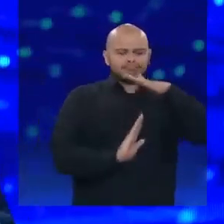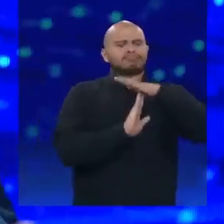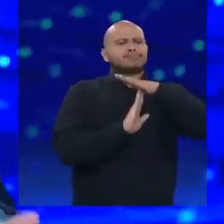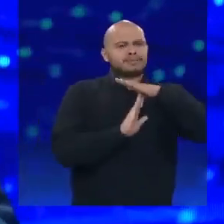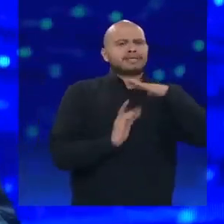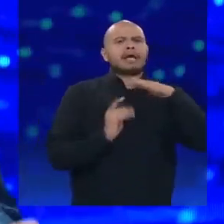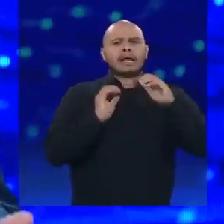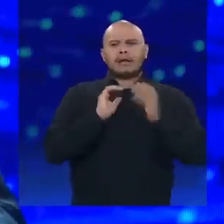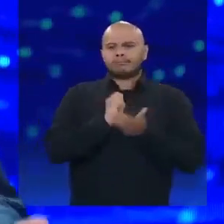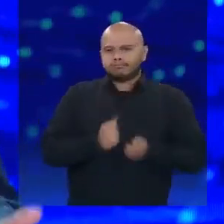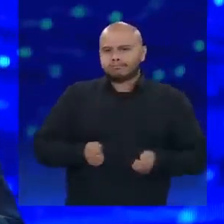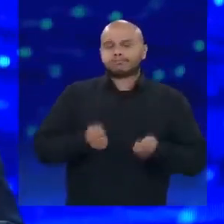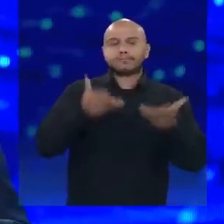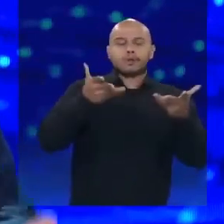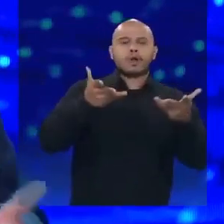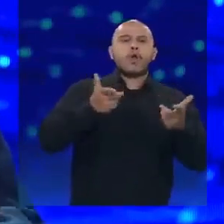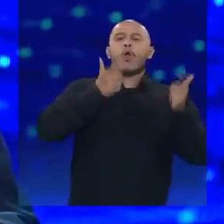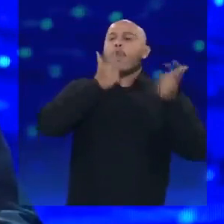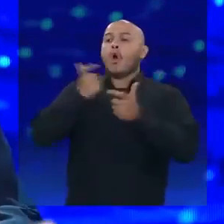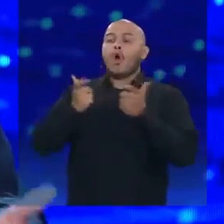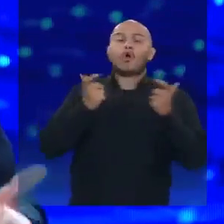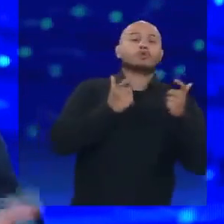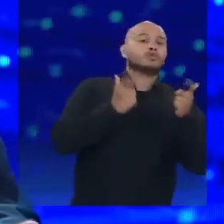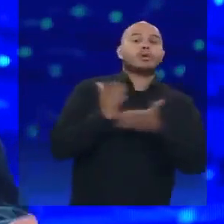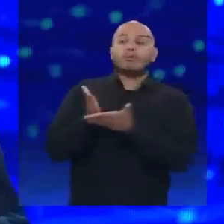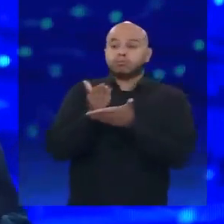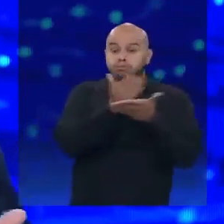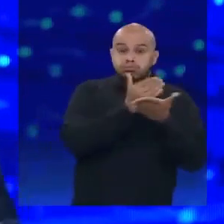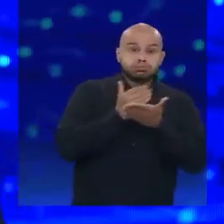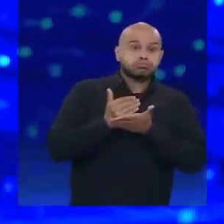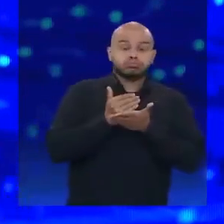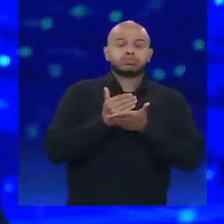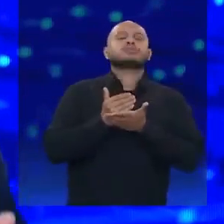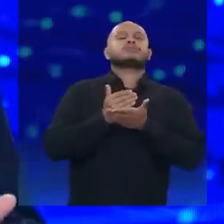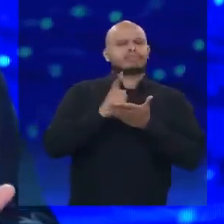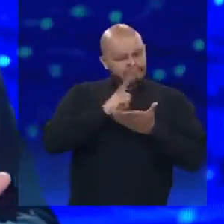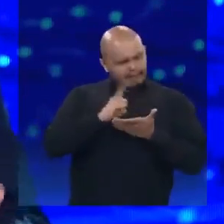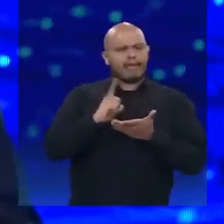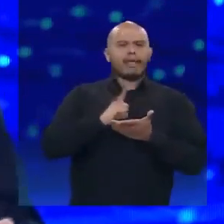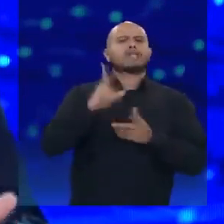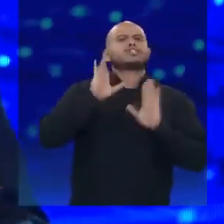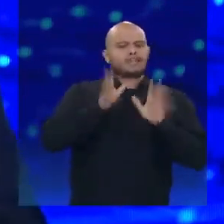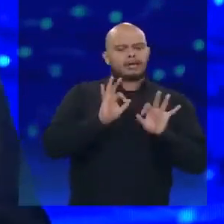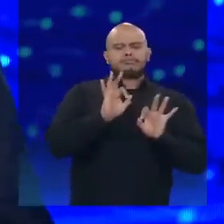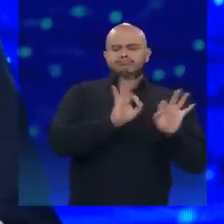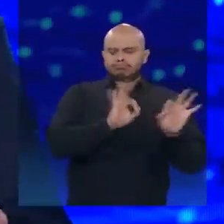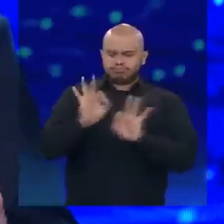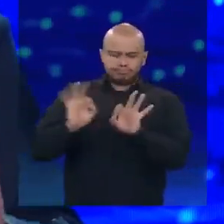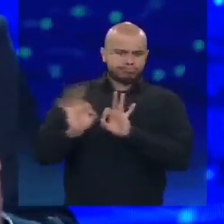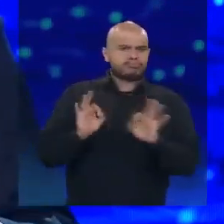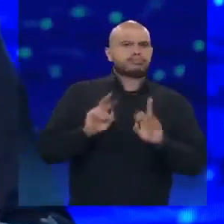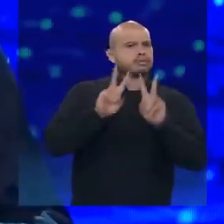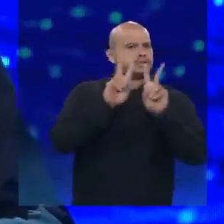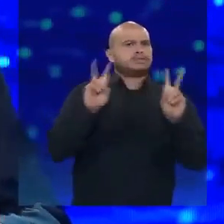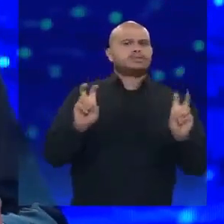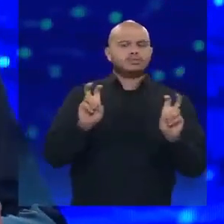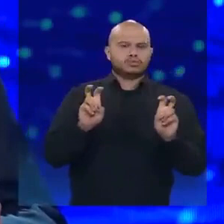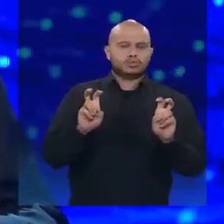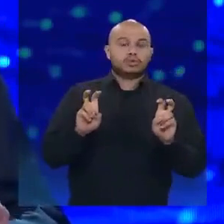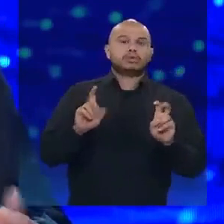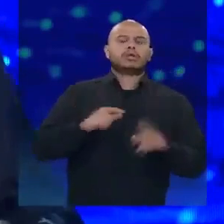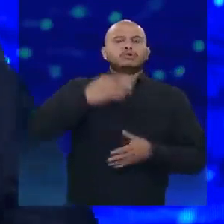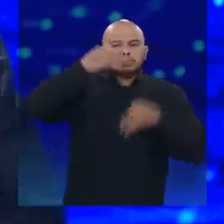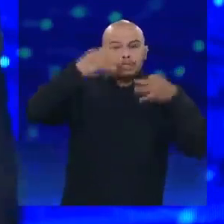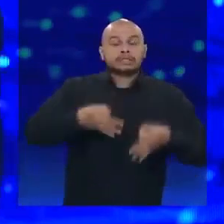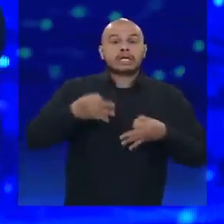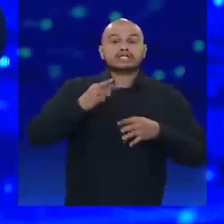e temos onde tirar recursos. Temos muita coisa planejada nesse tocante. Mas, tenho certeza, os mais